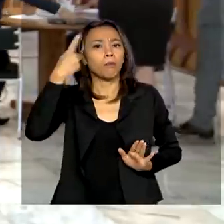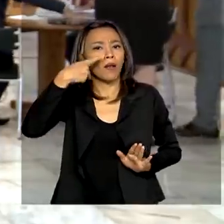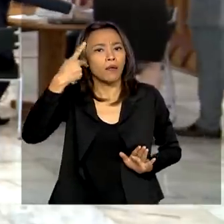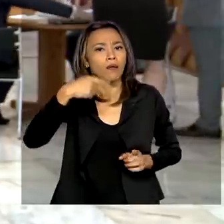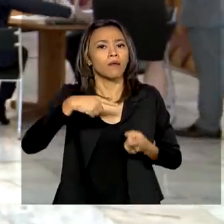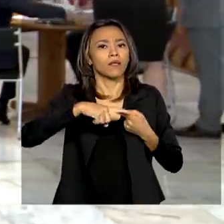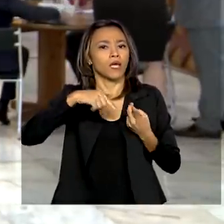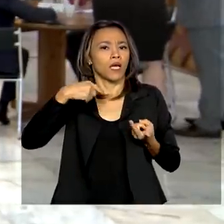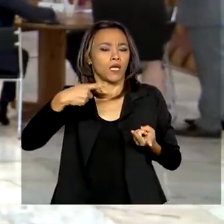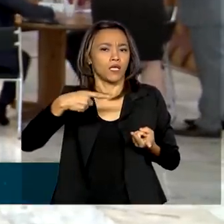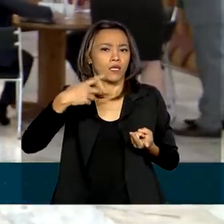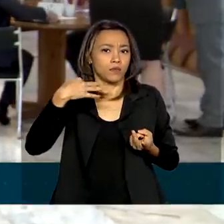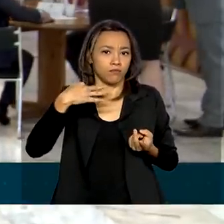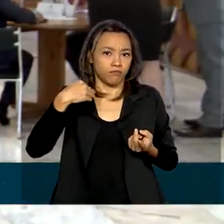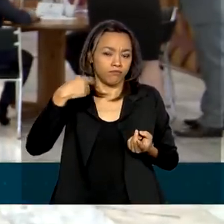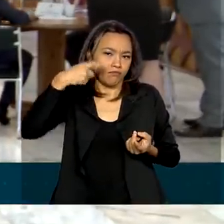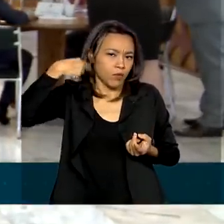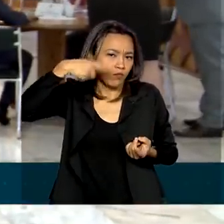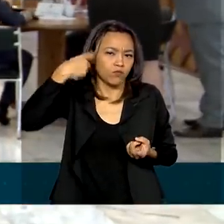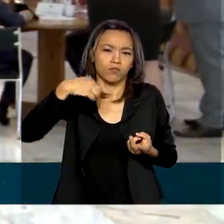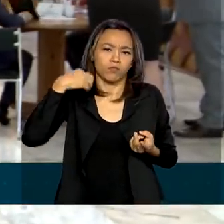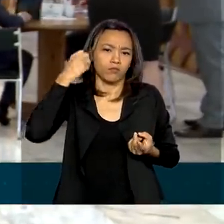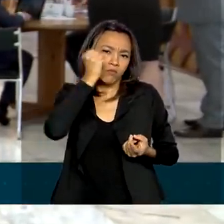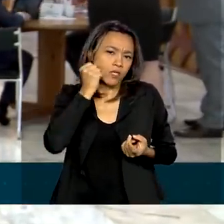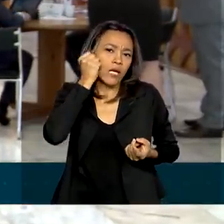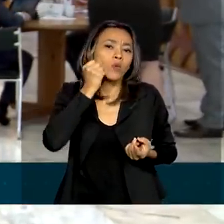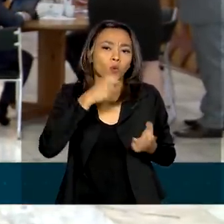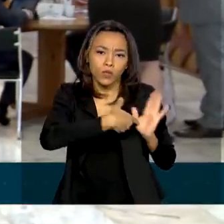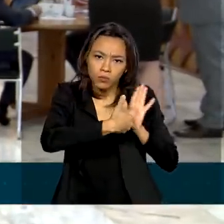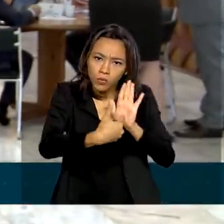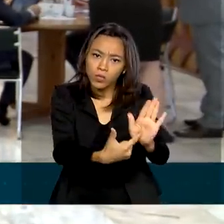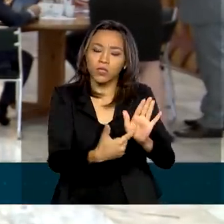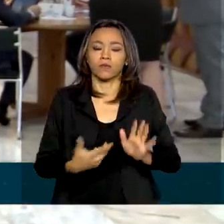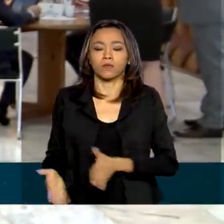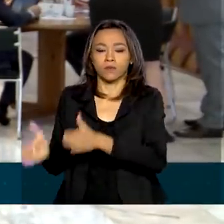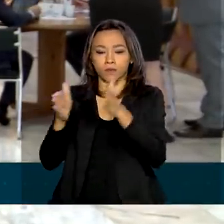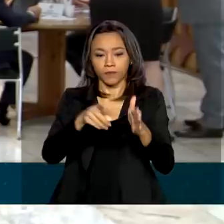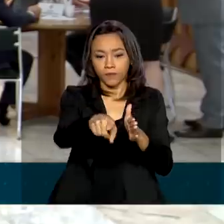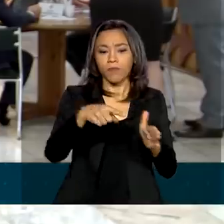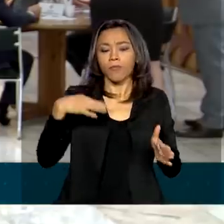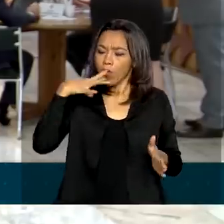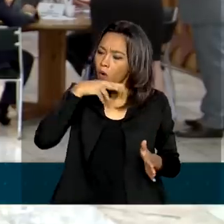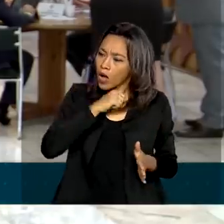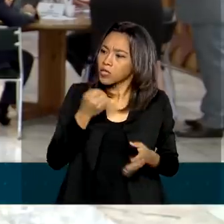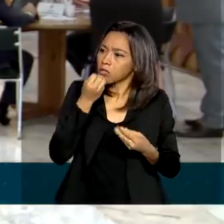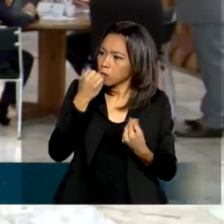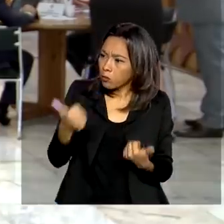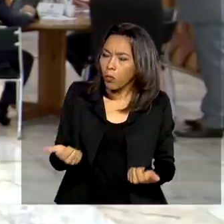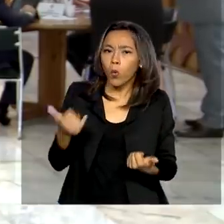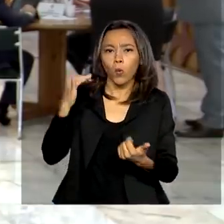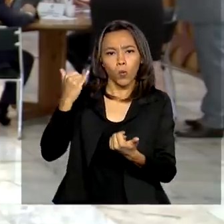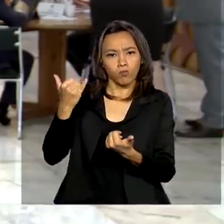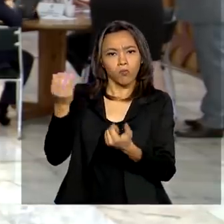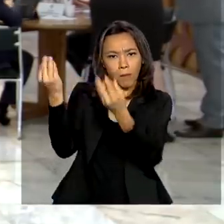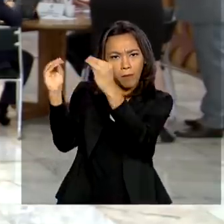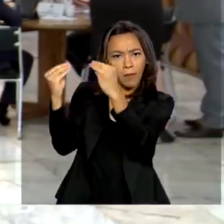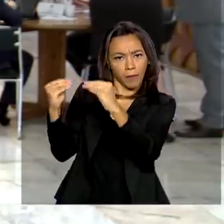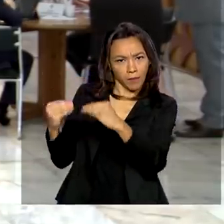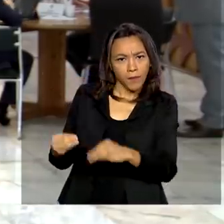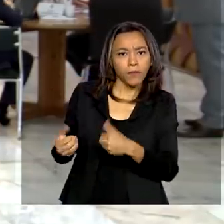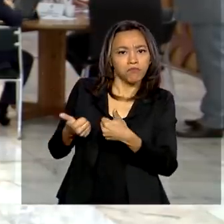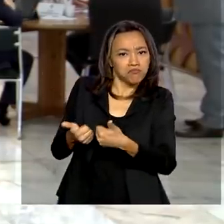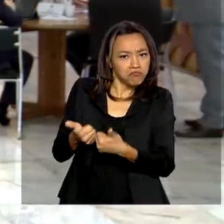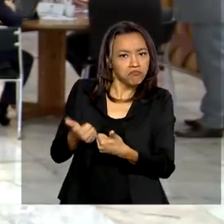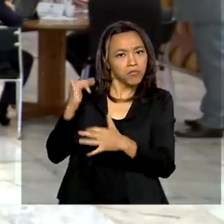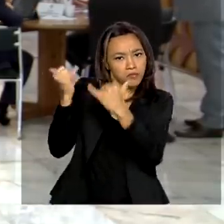O Brasil realmente passa na frente nessa questão. Acho que os indicadores estão sendo bem construídos e,